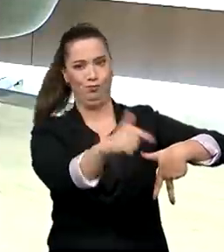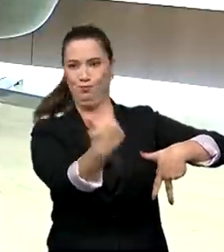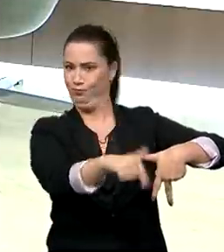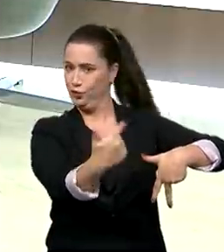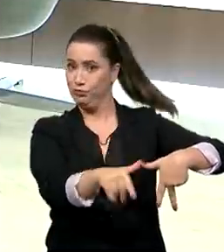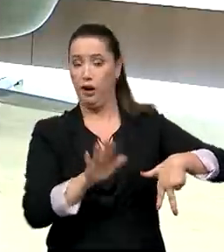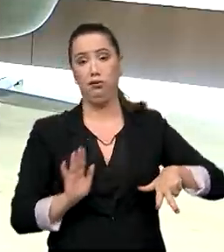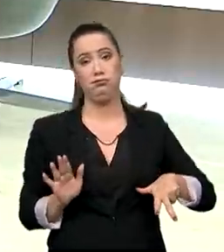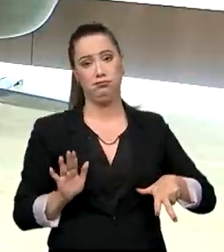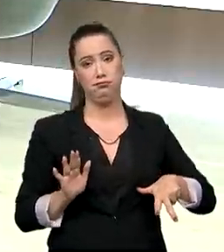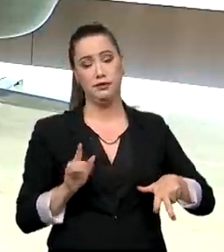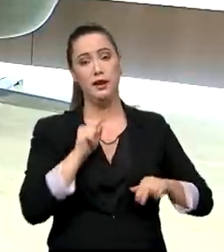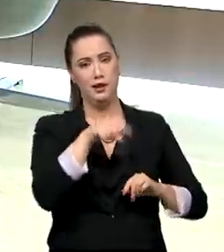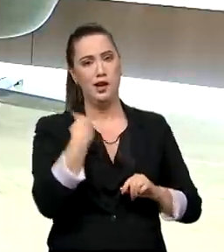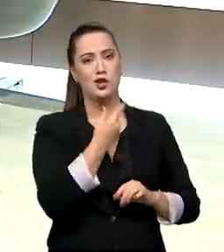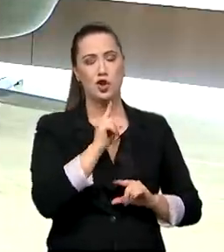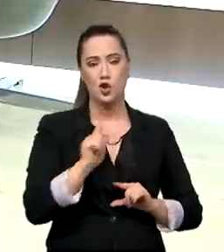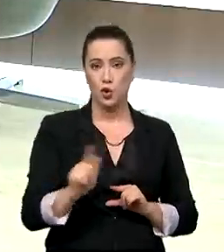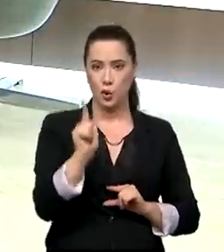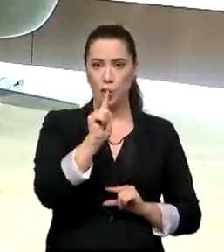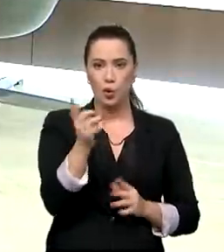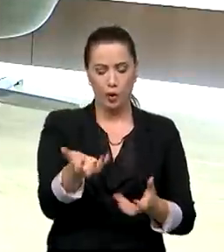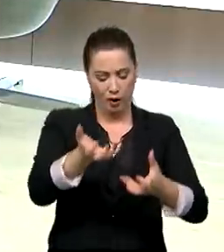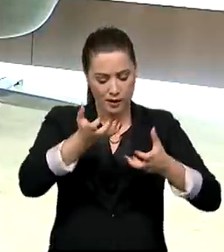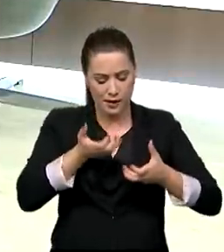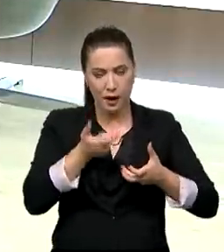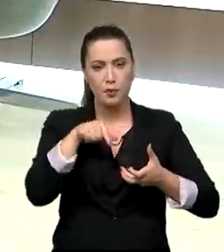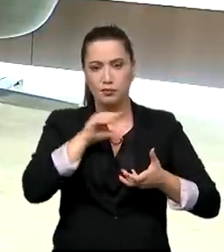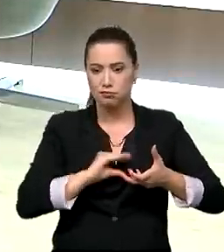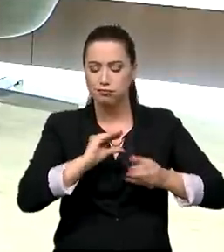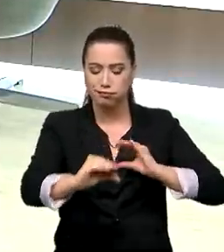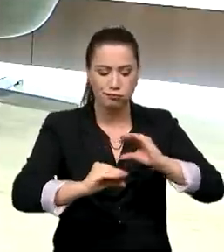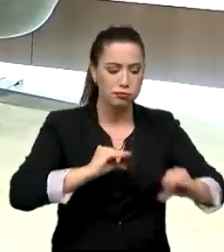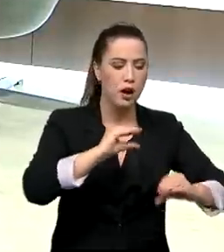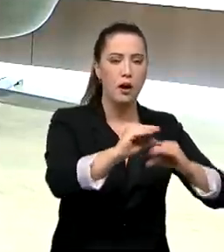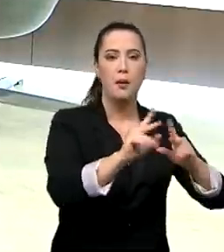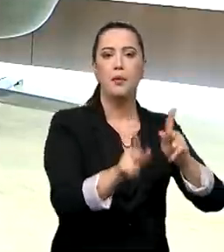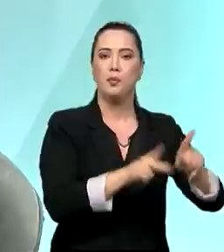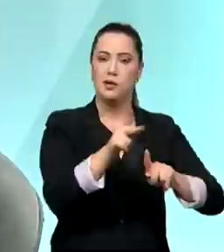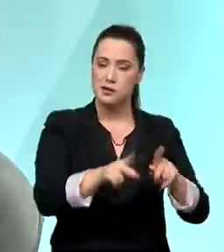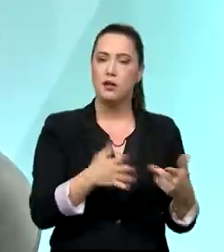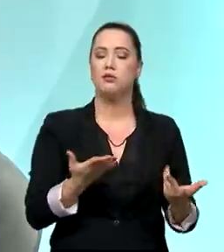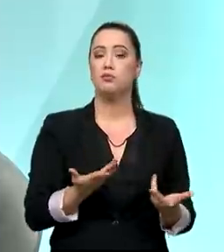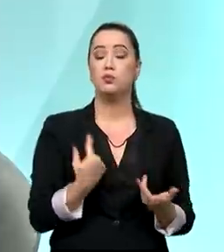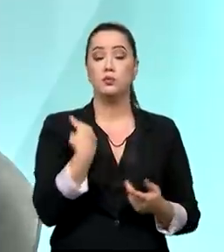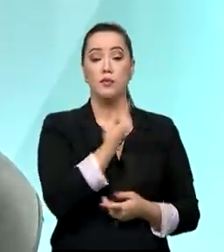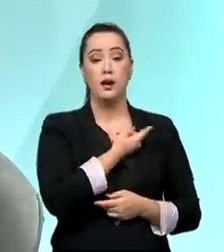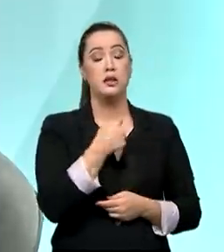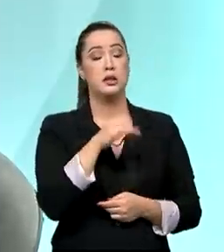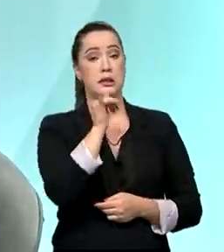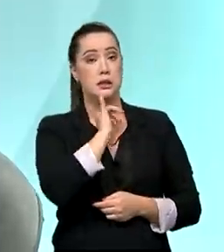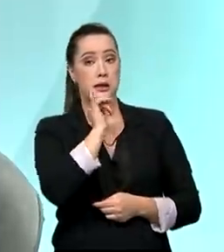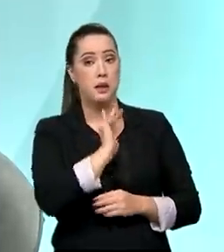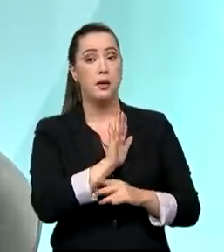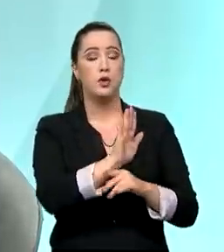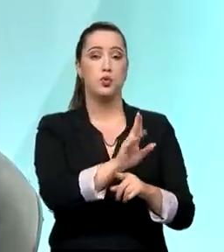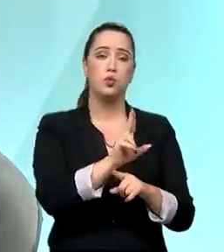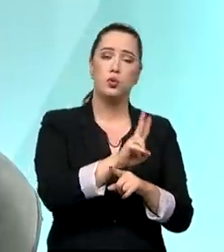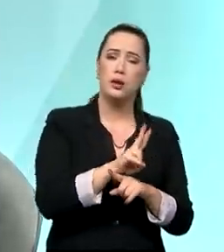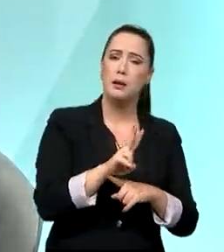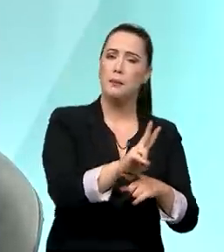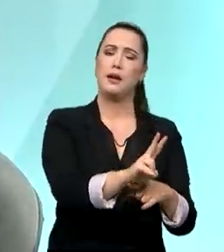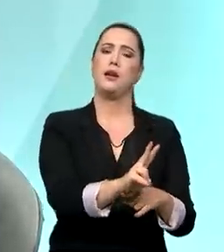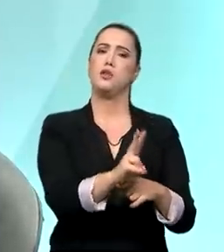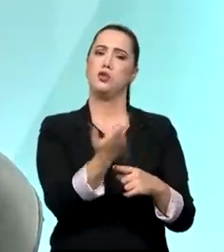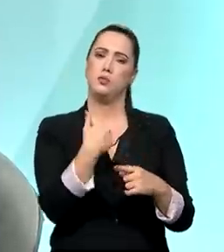lucro que é reinvestido na população, nós financiamos as pessoas mais carentes, o microcrédito, as micro e